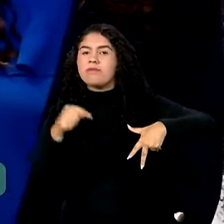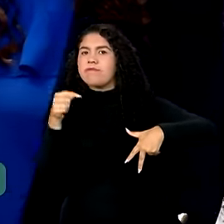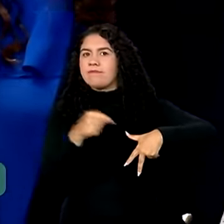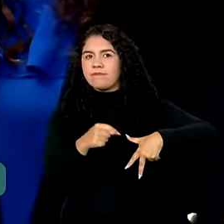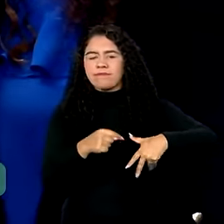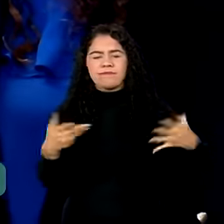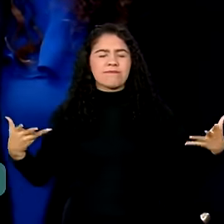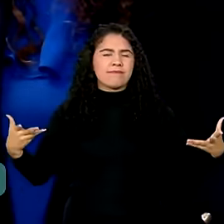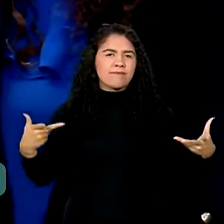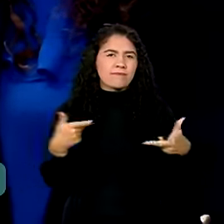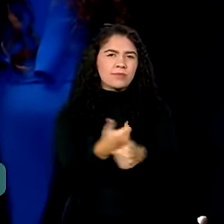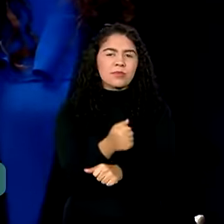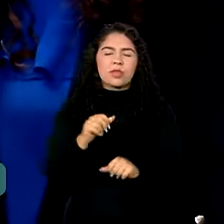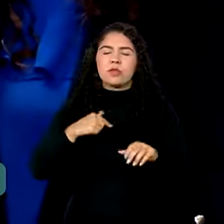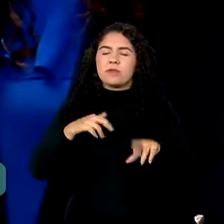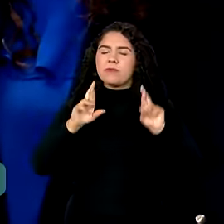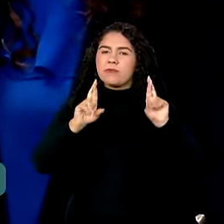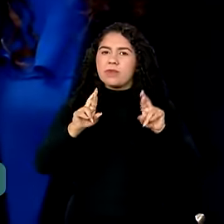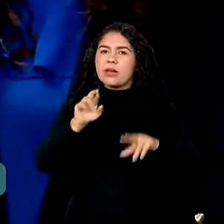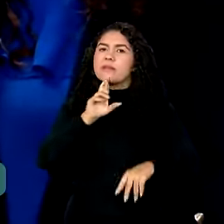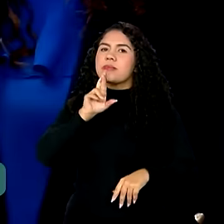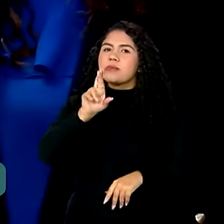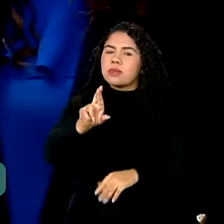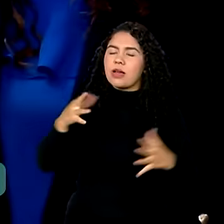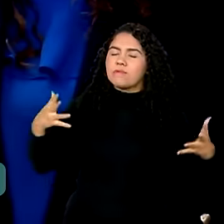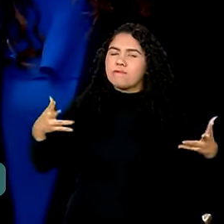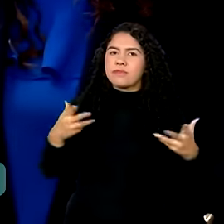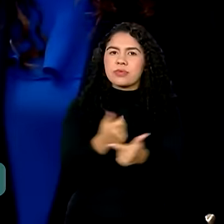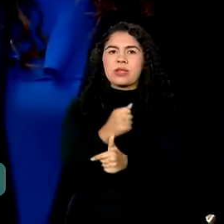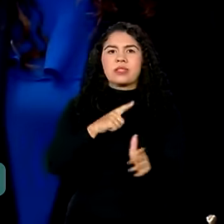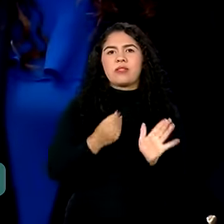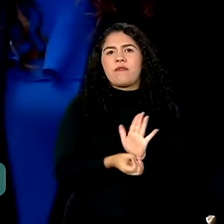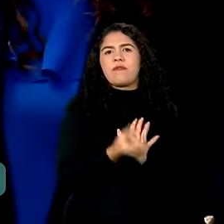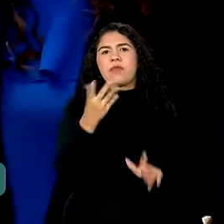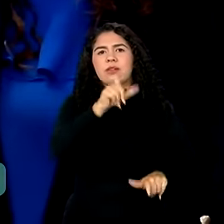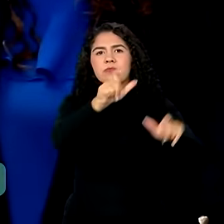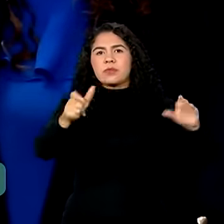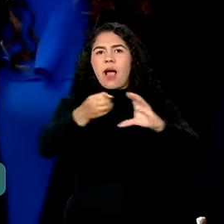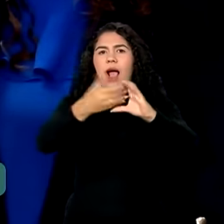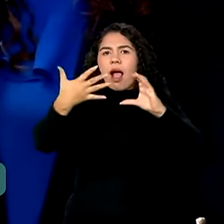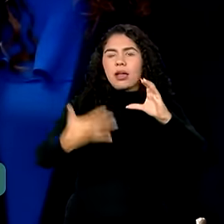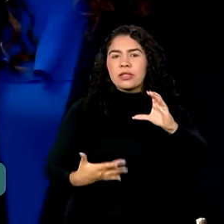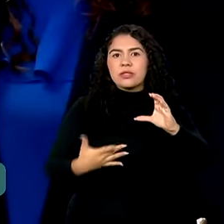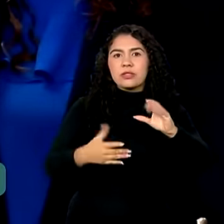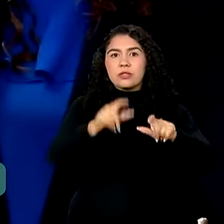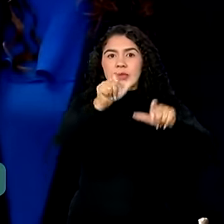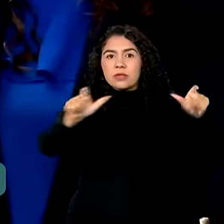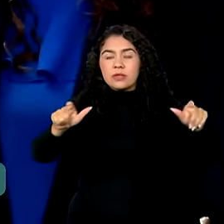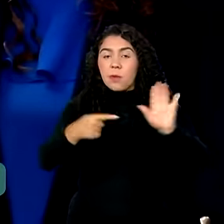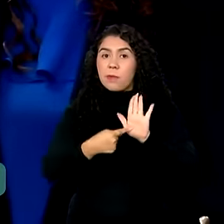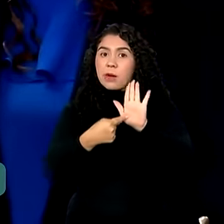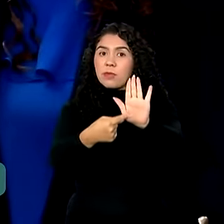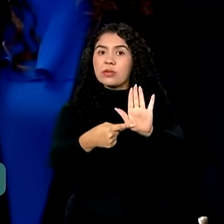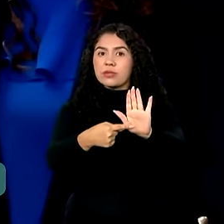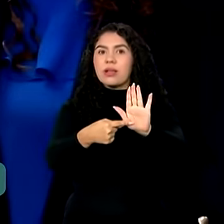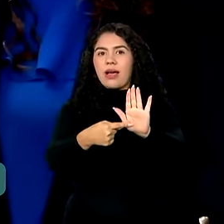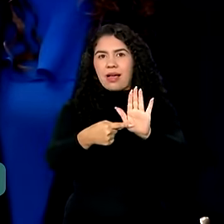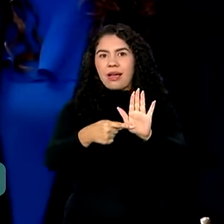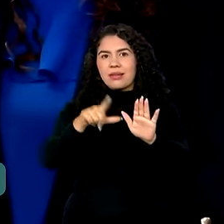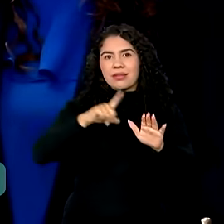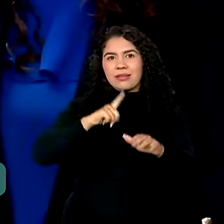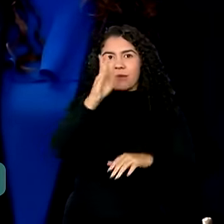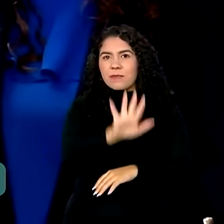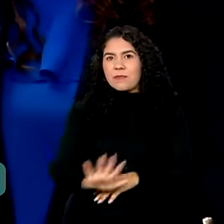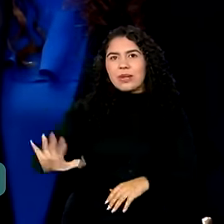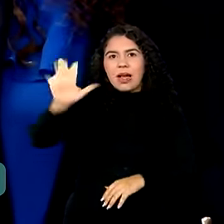que seja extraordinário que a gente tenha muita gente para mostrar a diversidade brasileira. E dizer para vocês que para mim é uma alegria saber